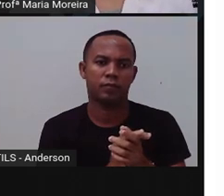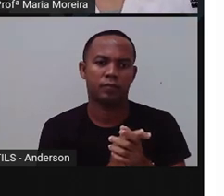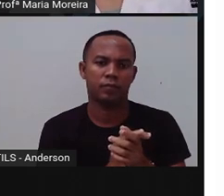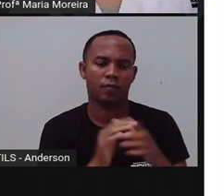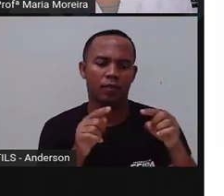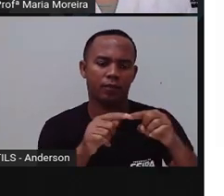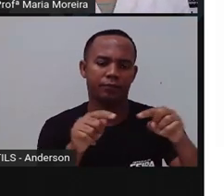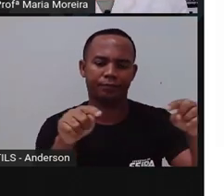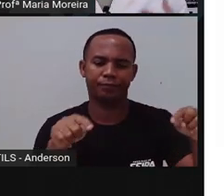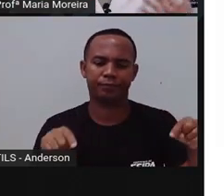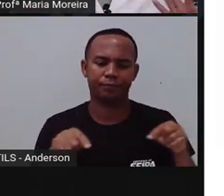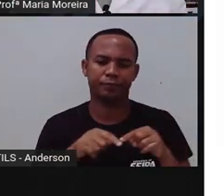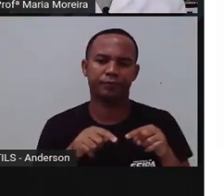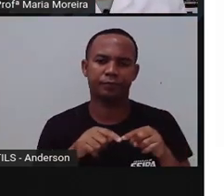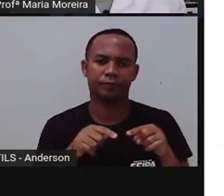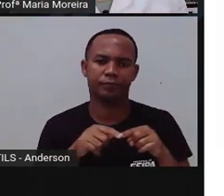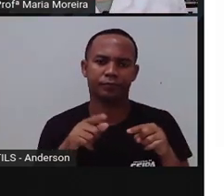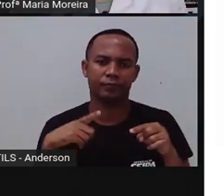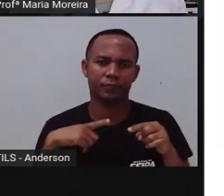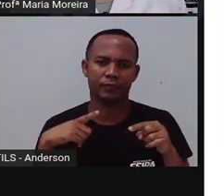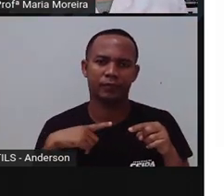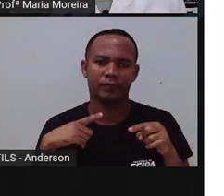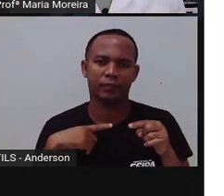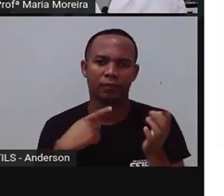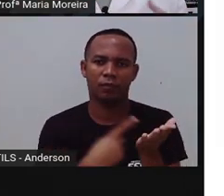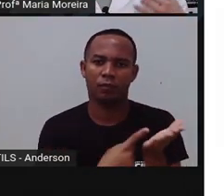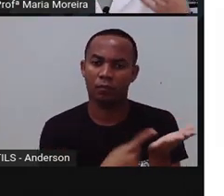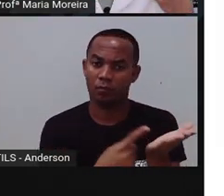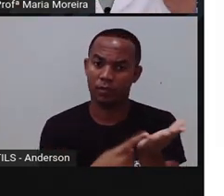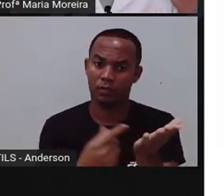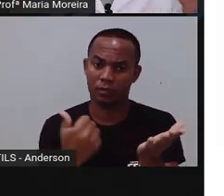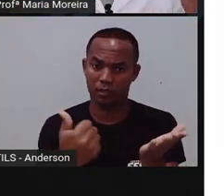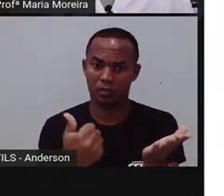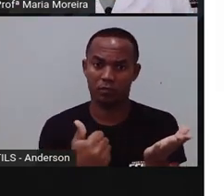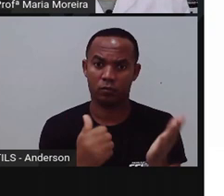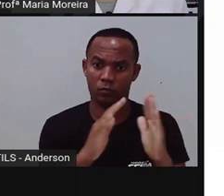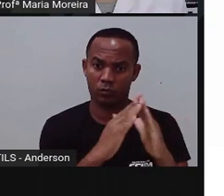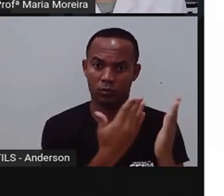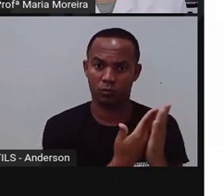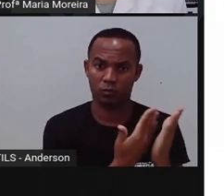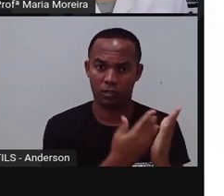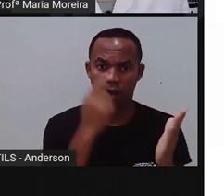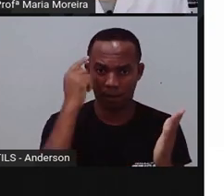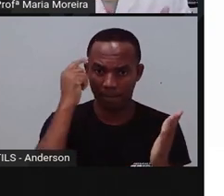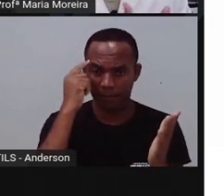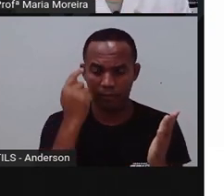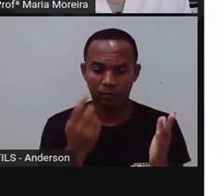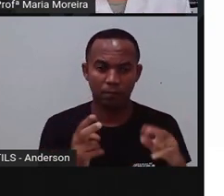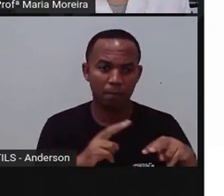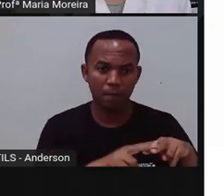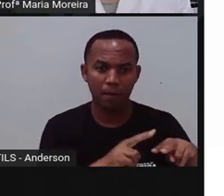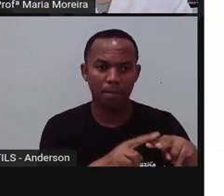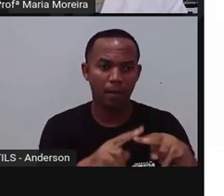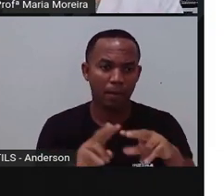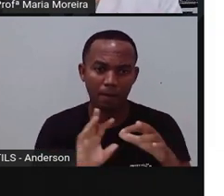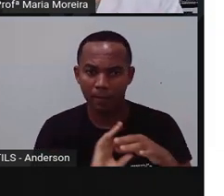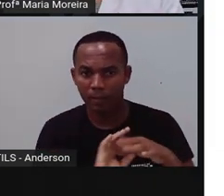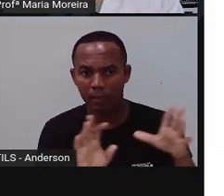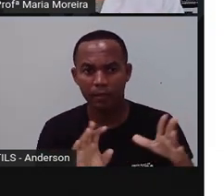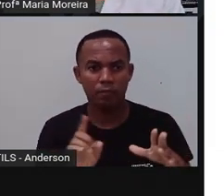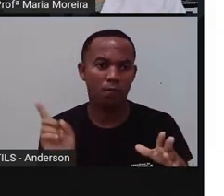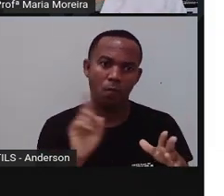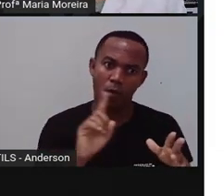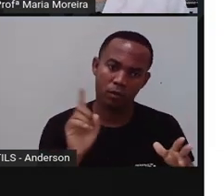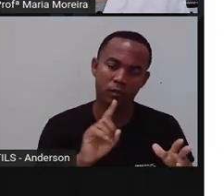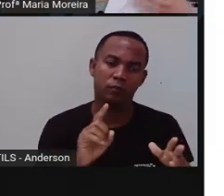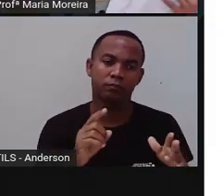Nas salas de aula, a Pró deve ter feito os combinados, deve ter pensado, né? No que você pode fazer e o que você não